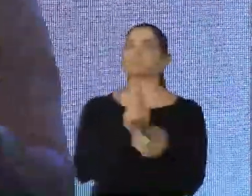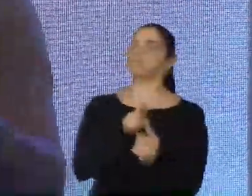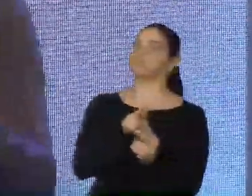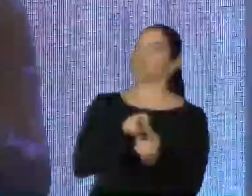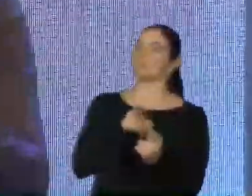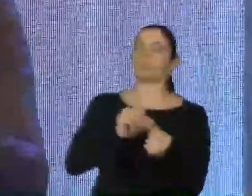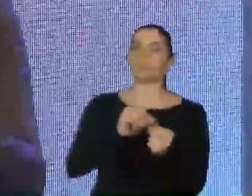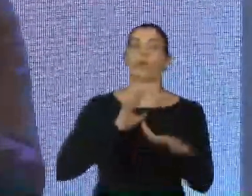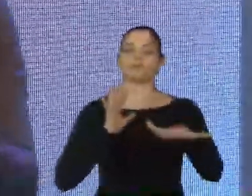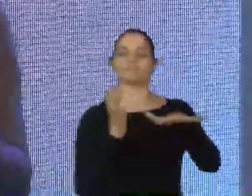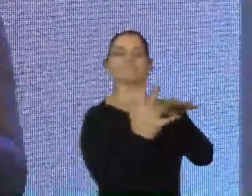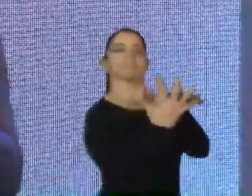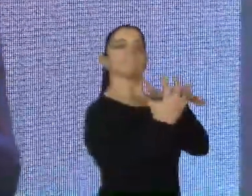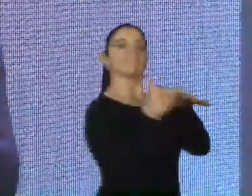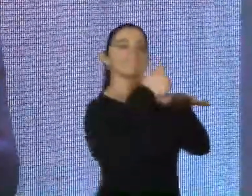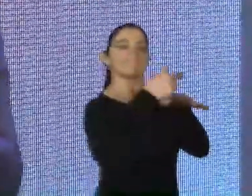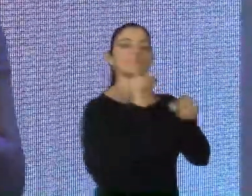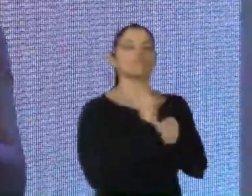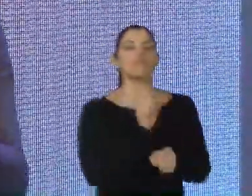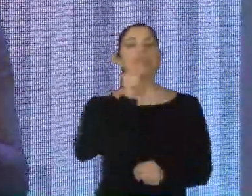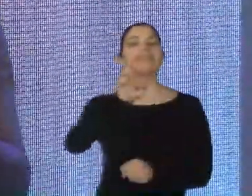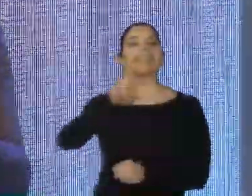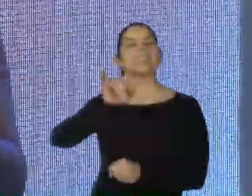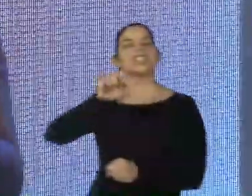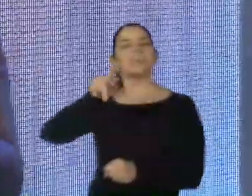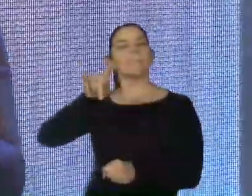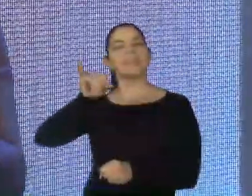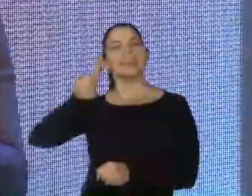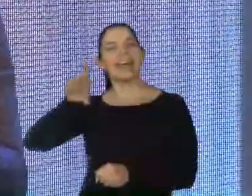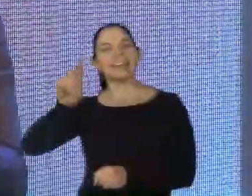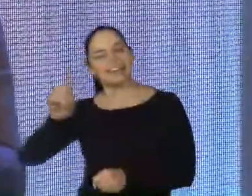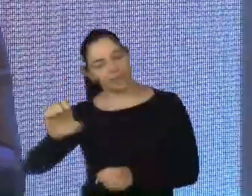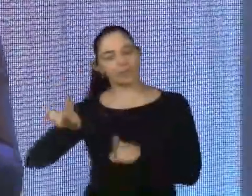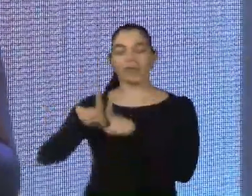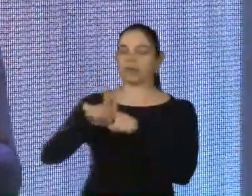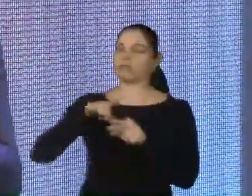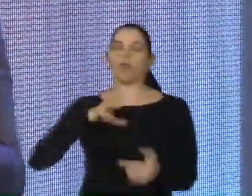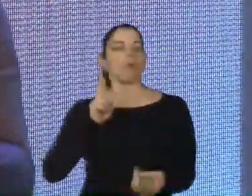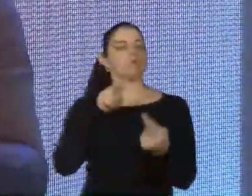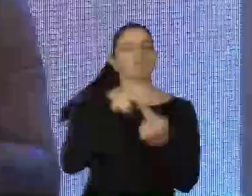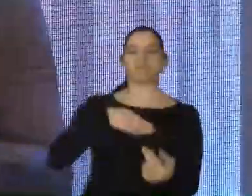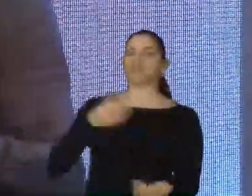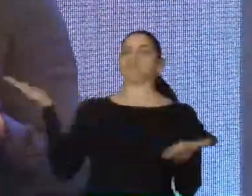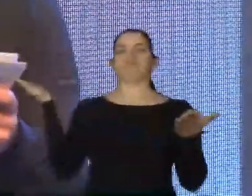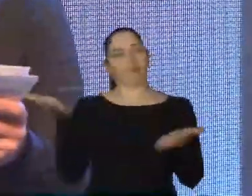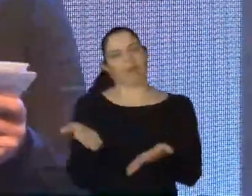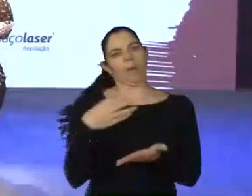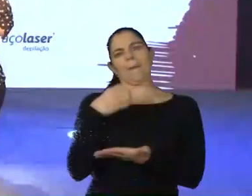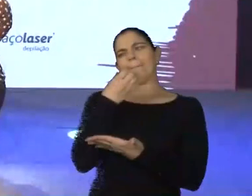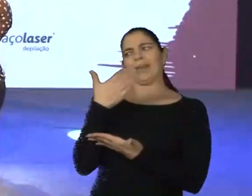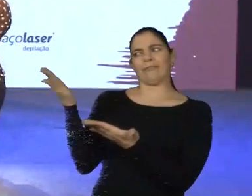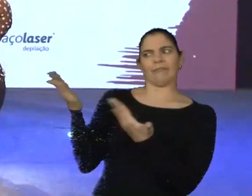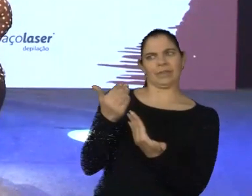projeto Ser Indipidade também está aqui presente e ajudou a tornar esse evento uma realidade. Bom, por favor, bem